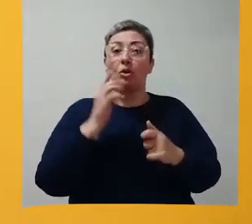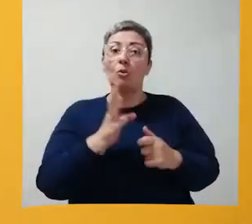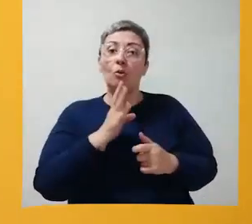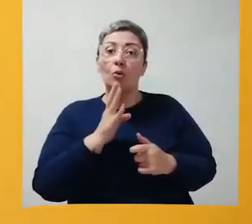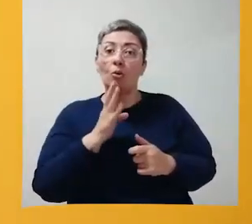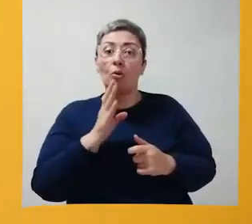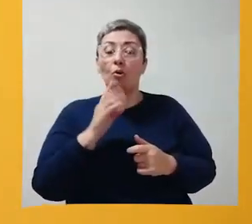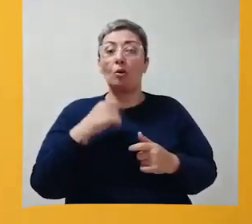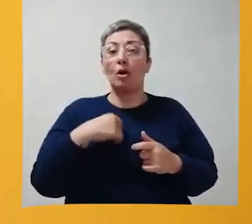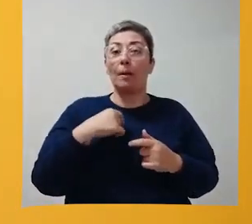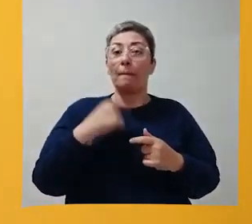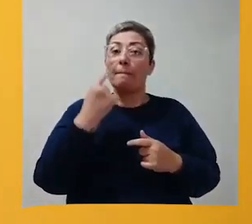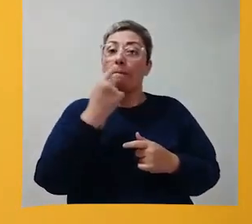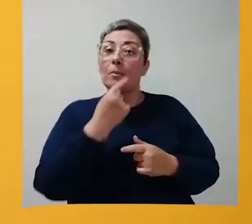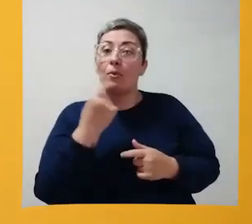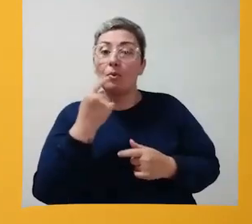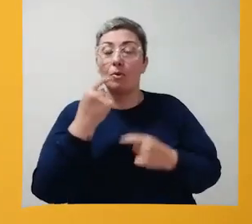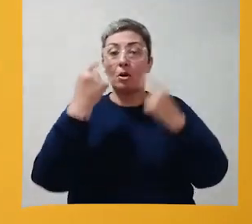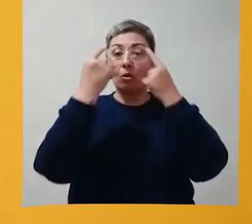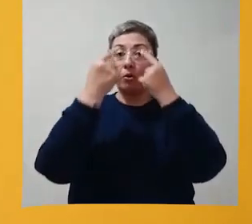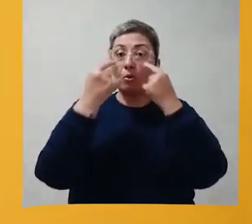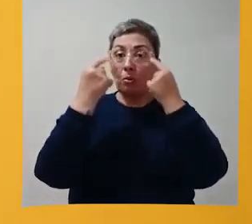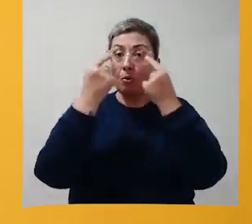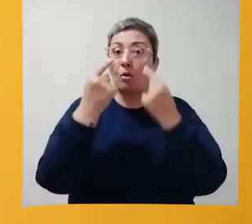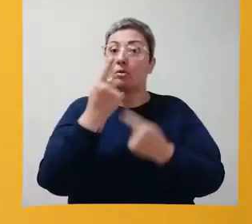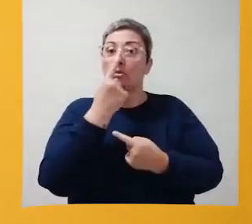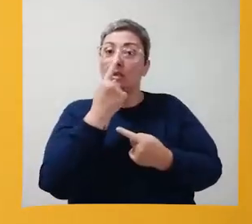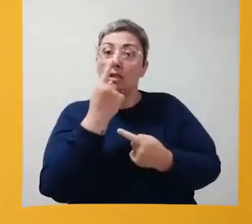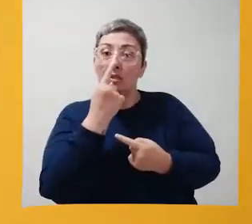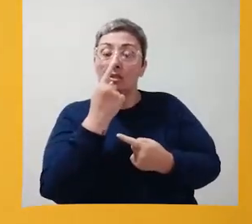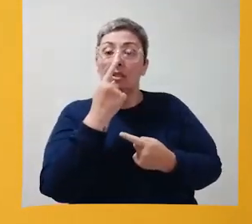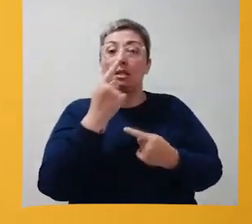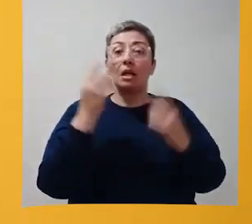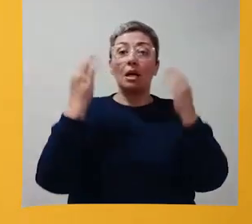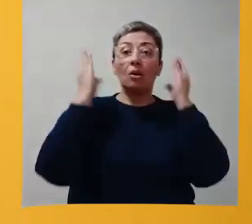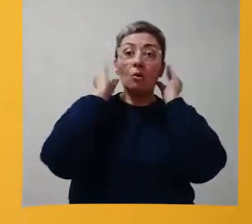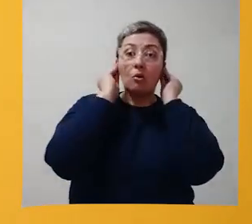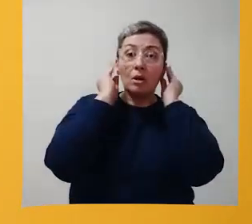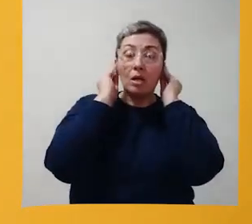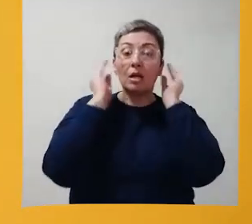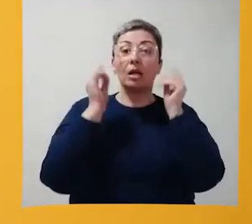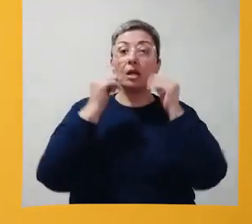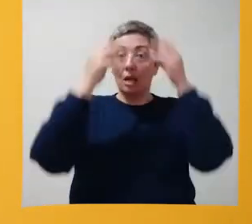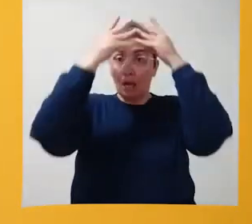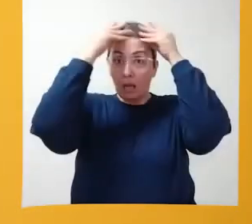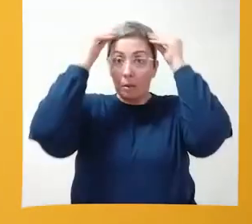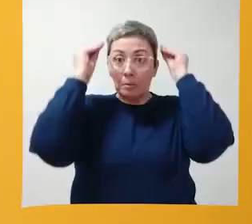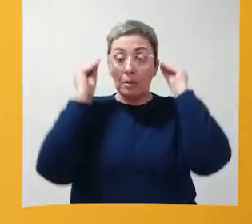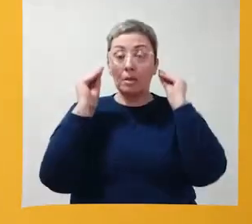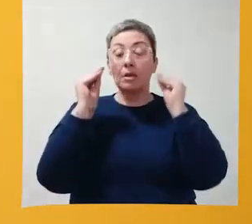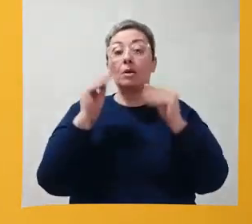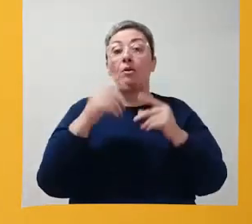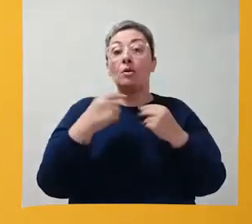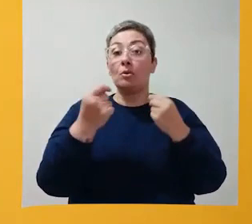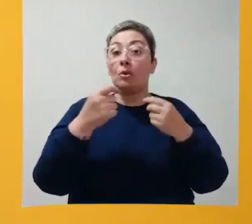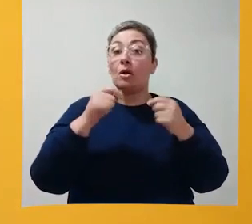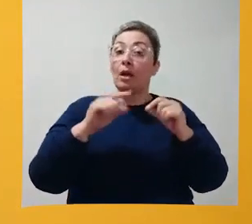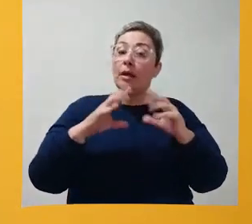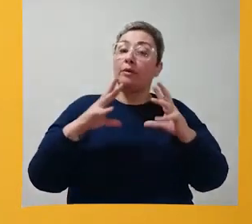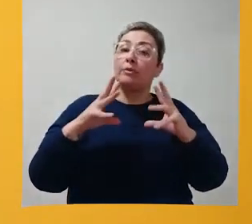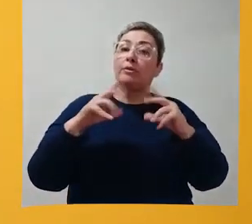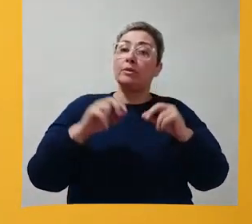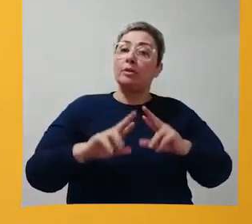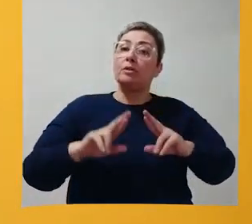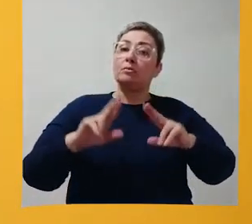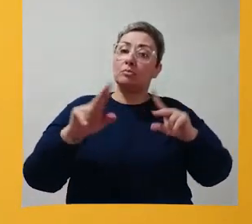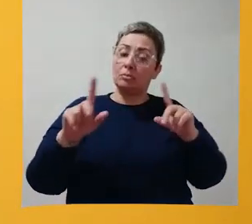conhecer. Olha a boca, os olhos, o nariz, as orelhas, o cabelo. Isso faz